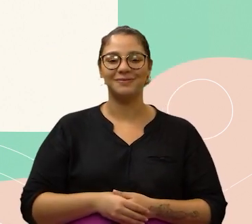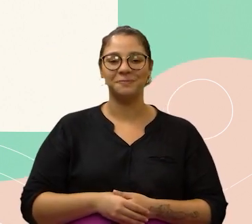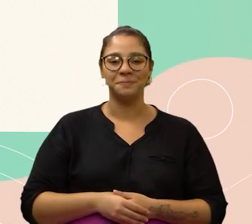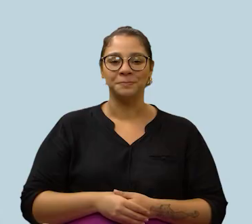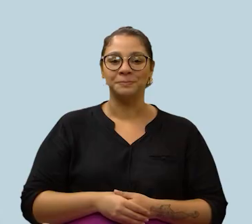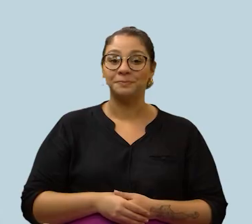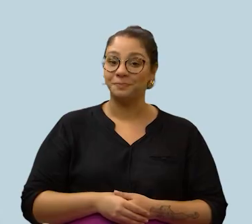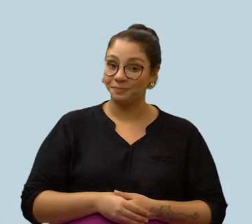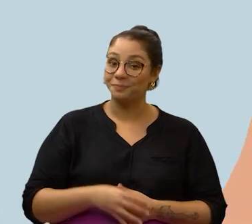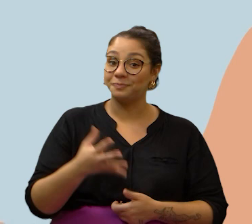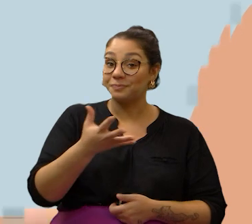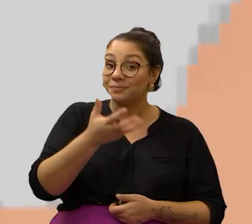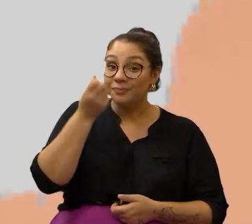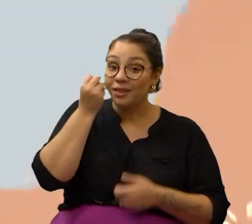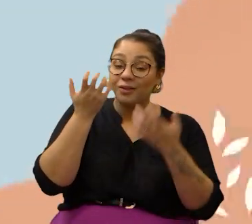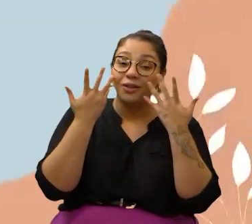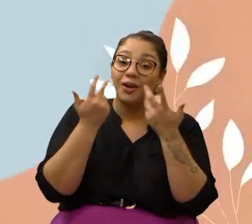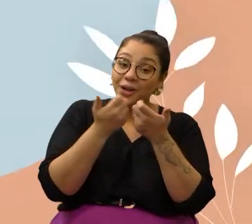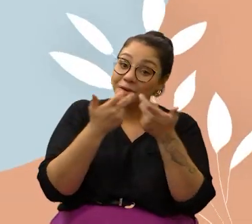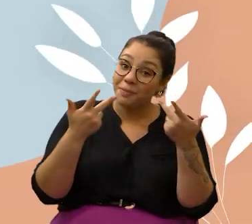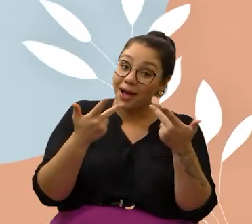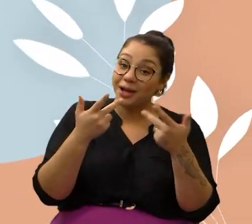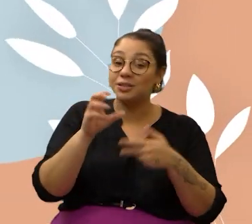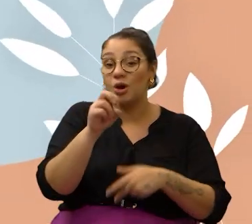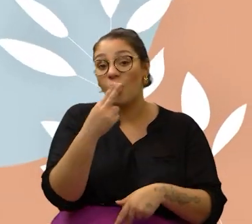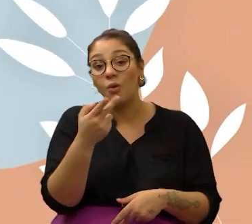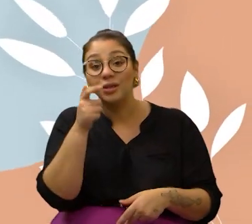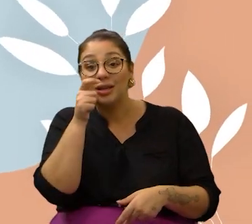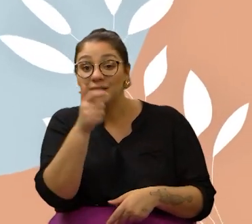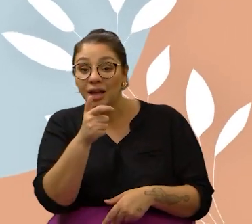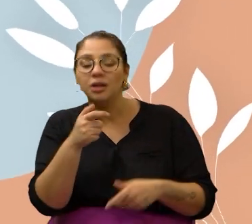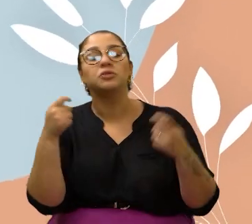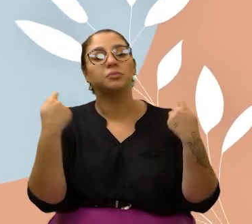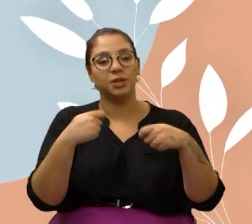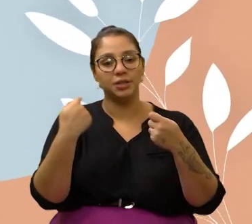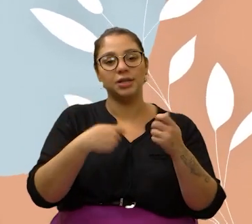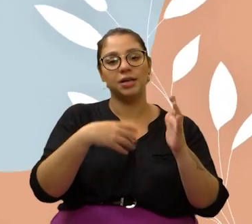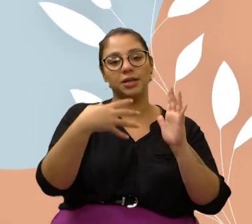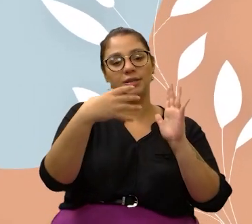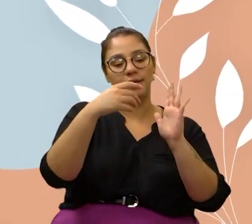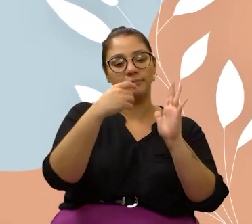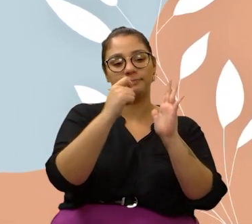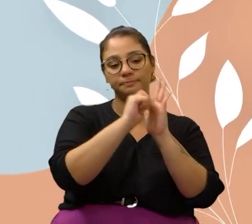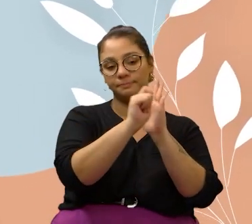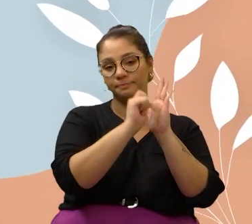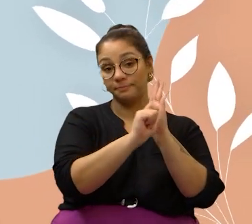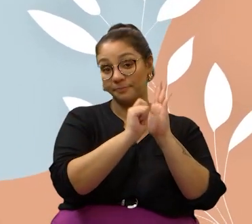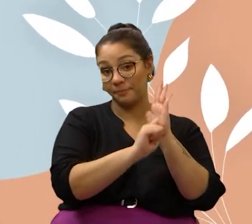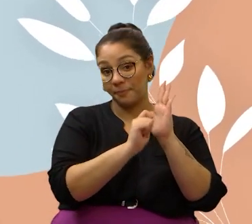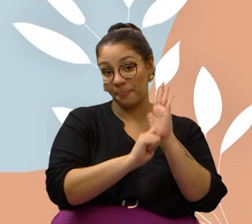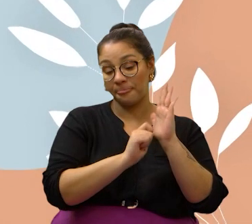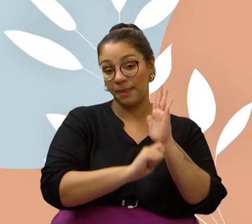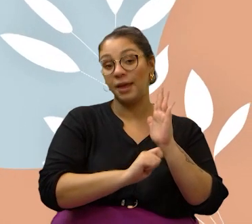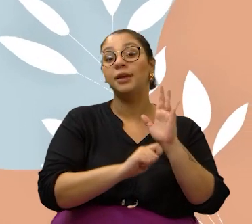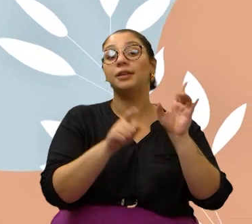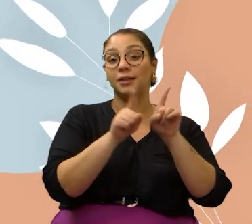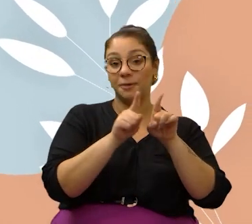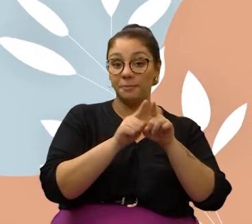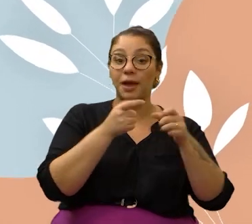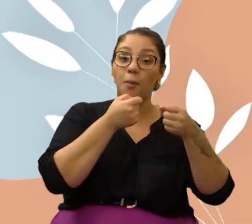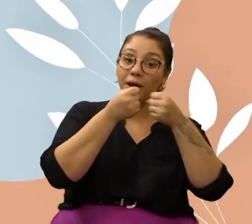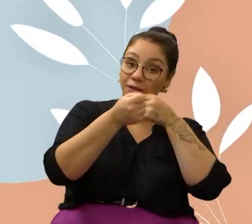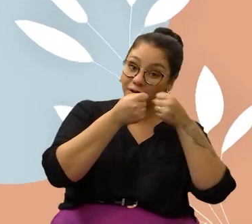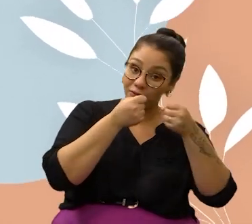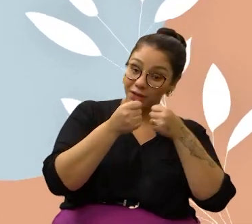animais. Para mais informações, é só ligar no número 19 25 15 70 33.